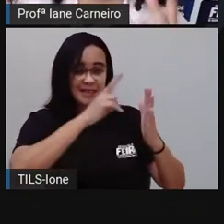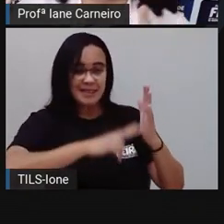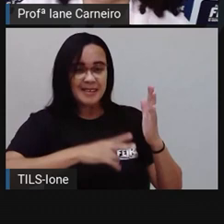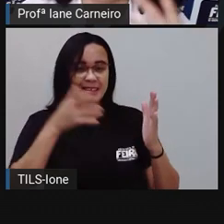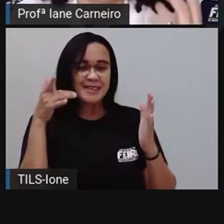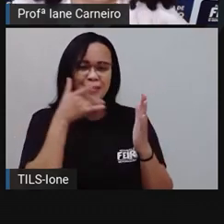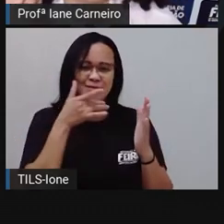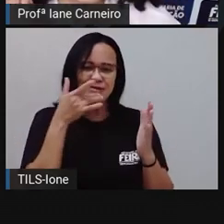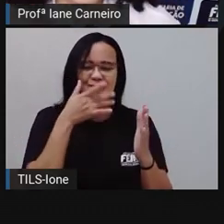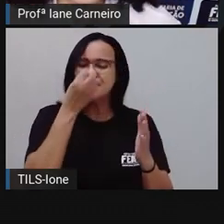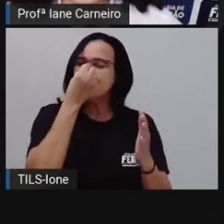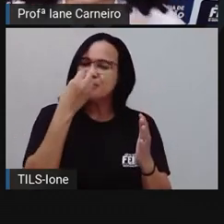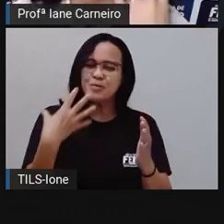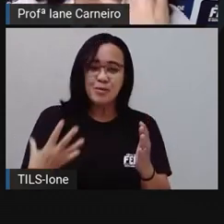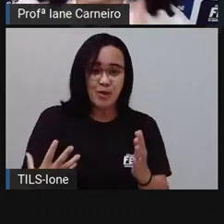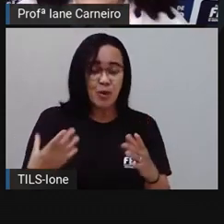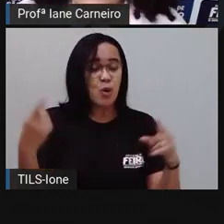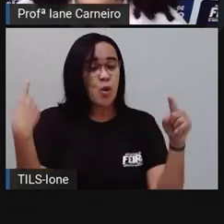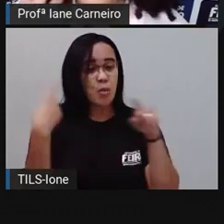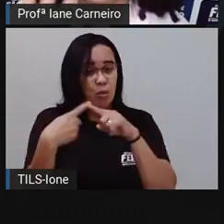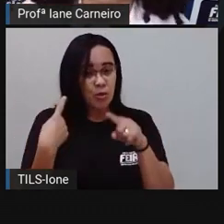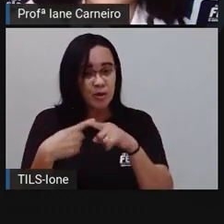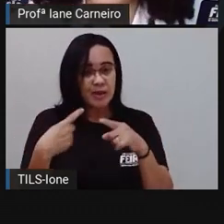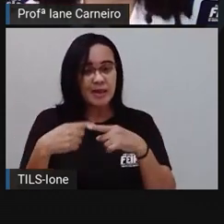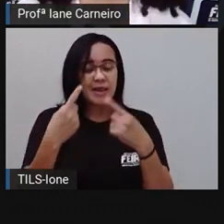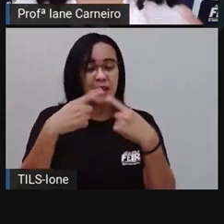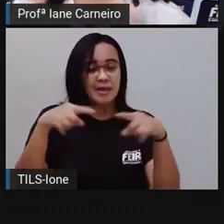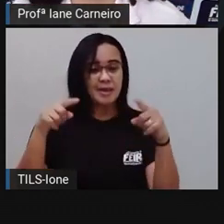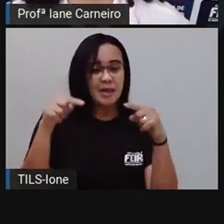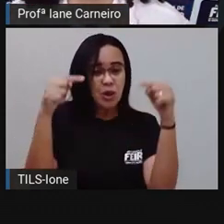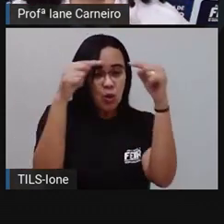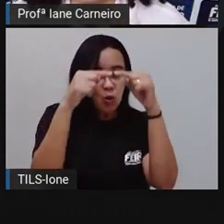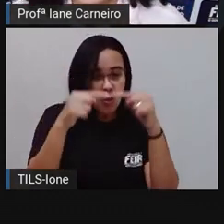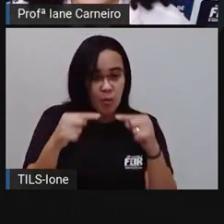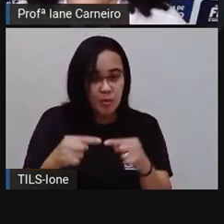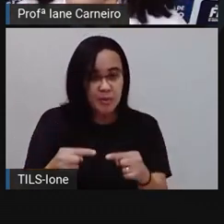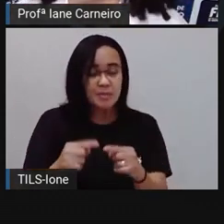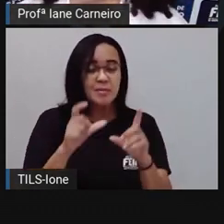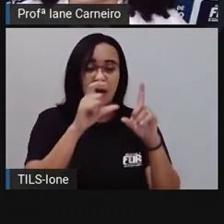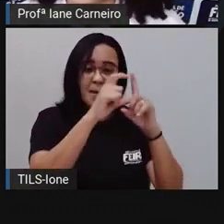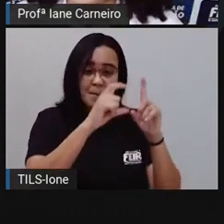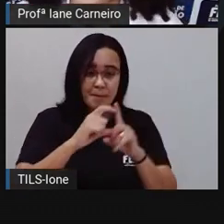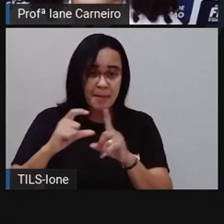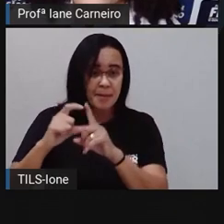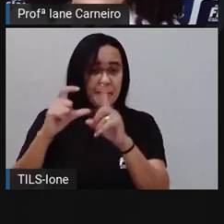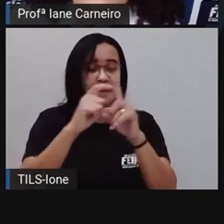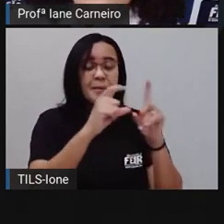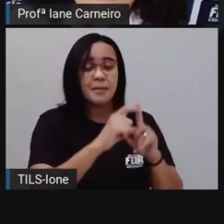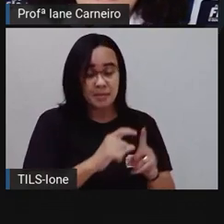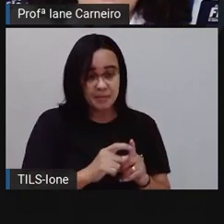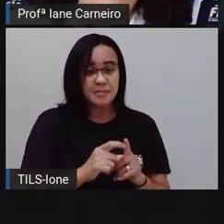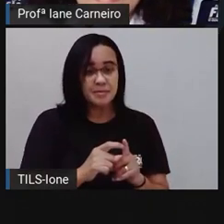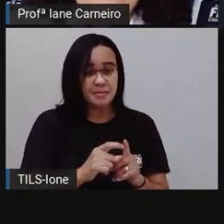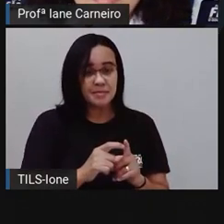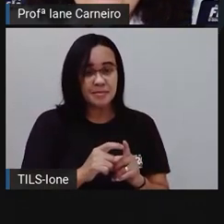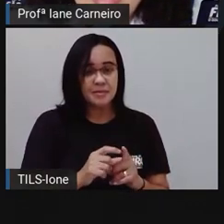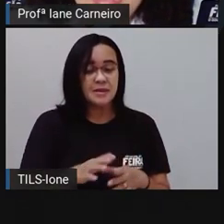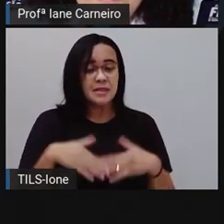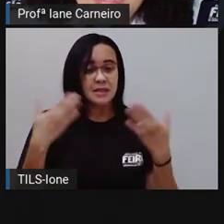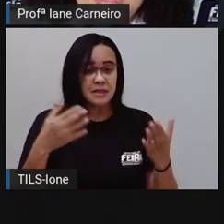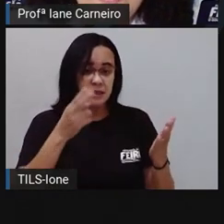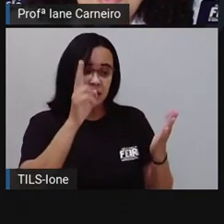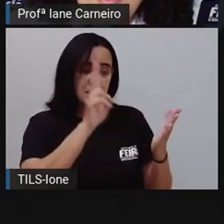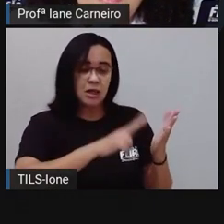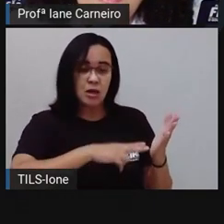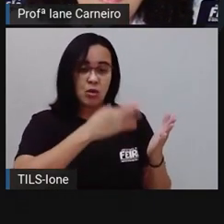porque a gente vai vendo a melodia, o sotaque, né? A rima que vai dando as palavras, né? Então, o livro, ele vai